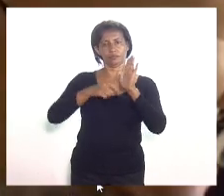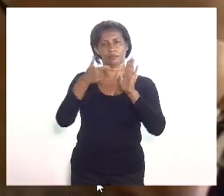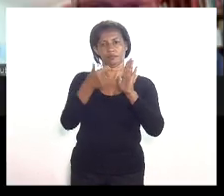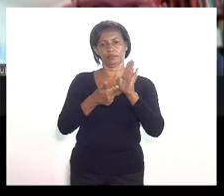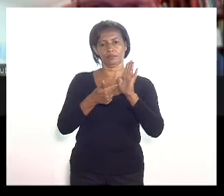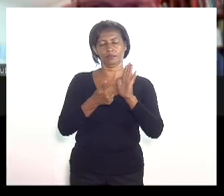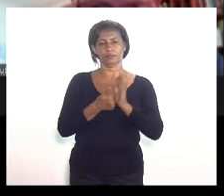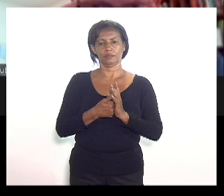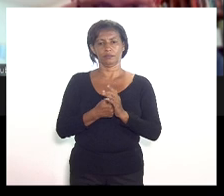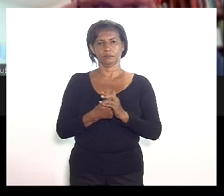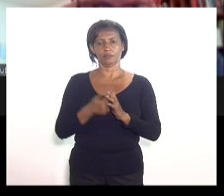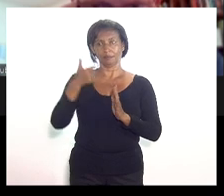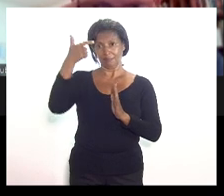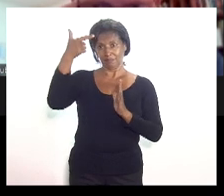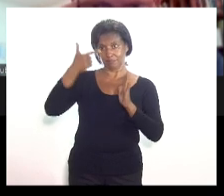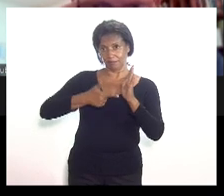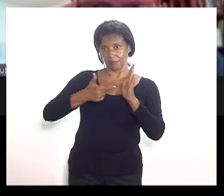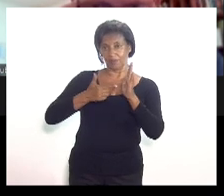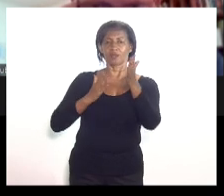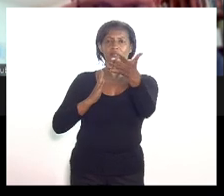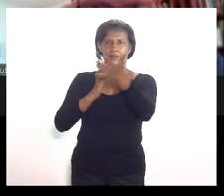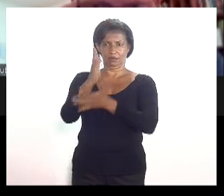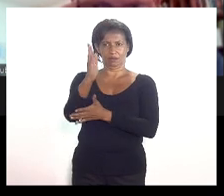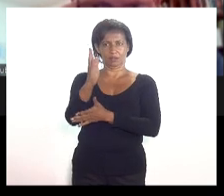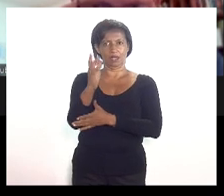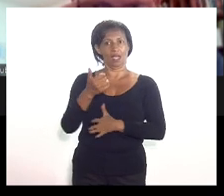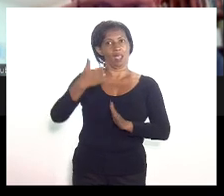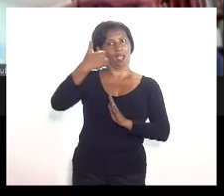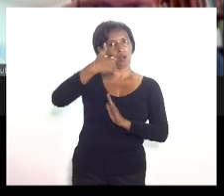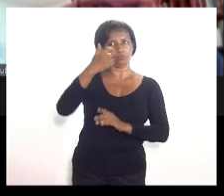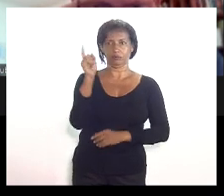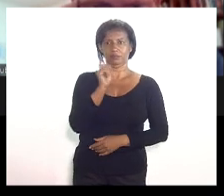A 2 foi aprovada. A 1 não.